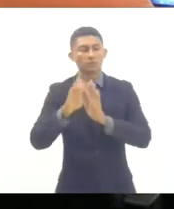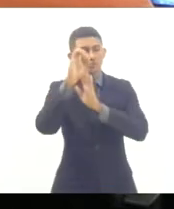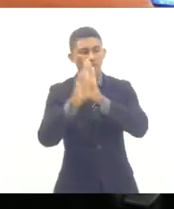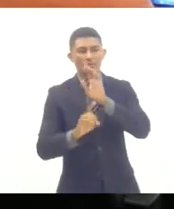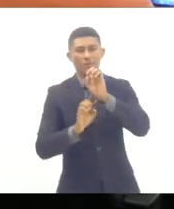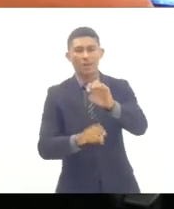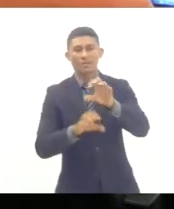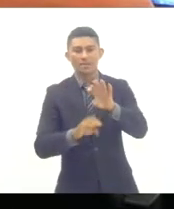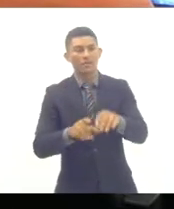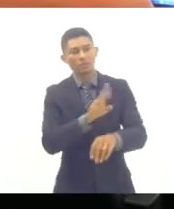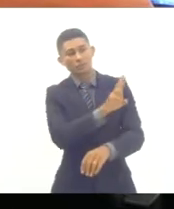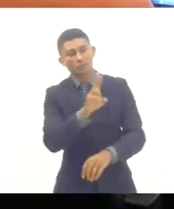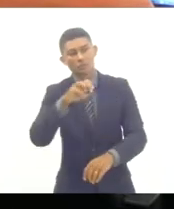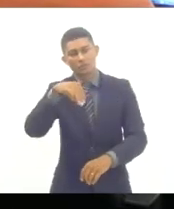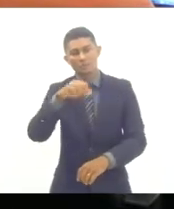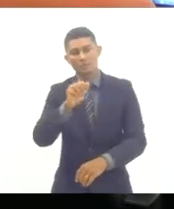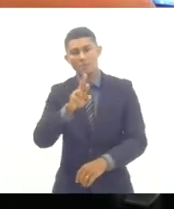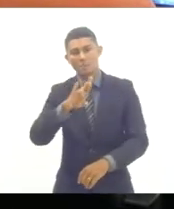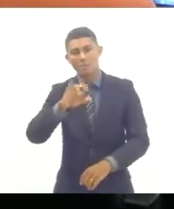Maria Tereza.